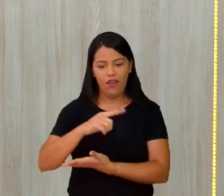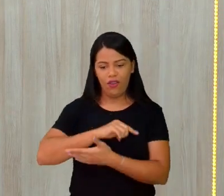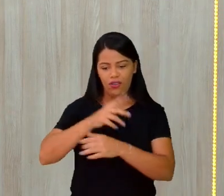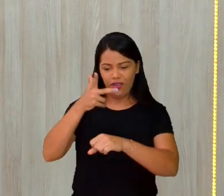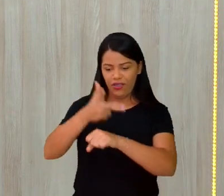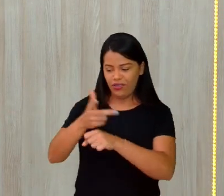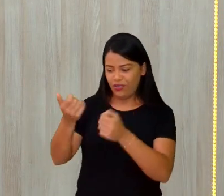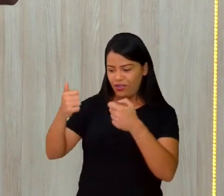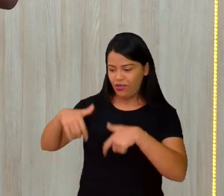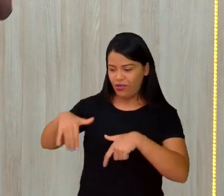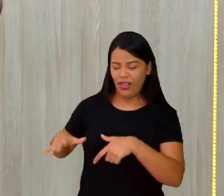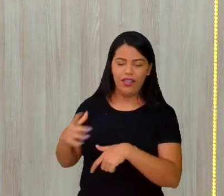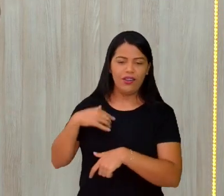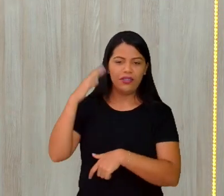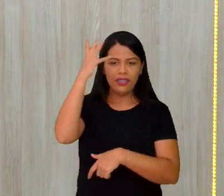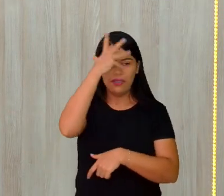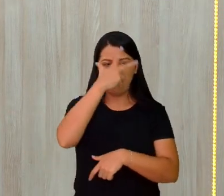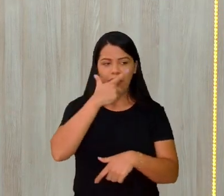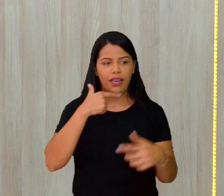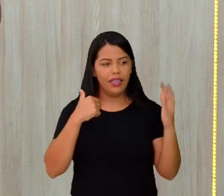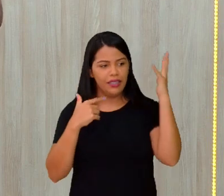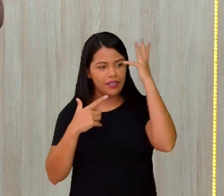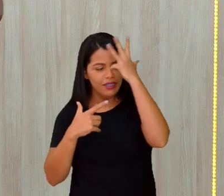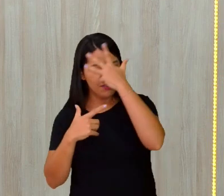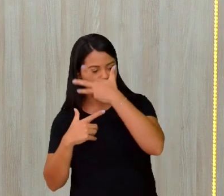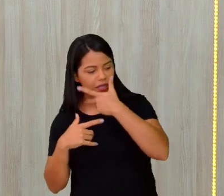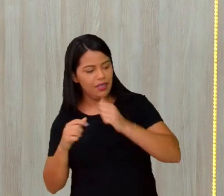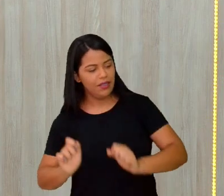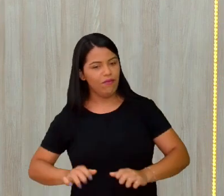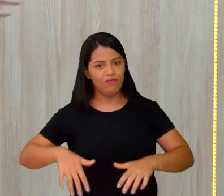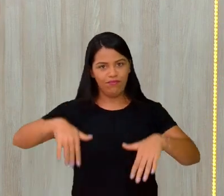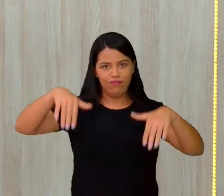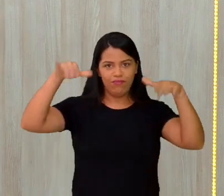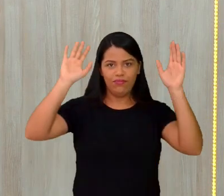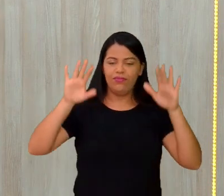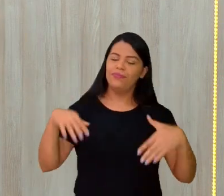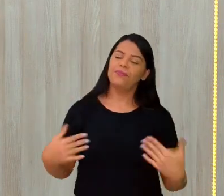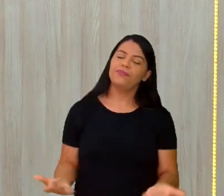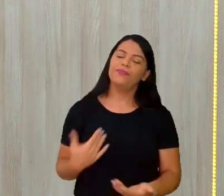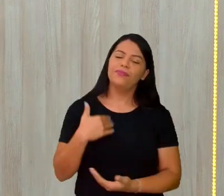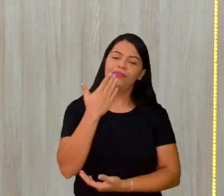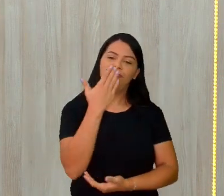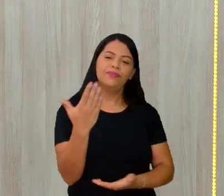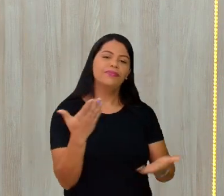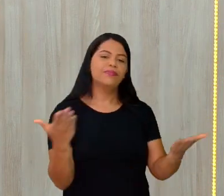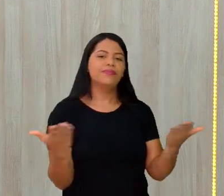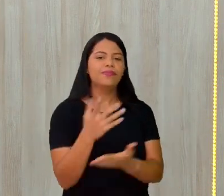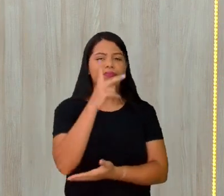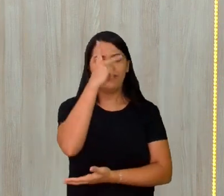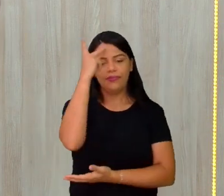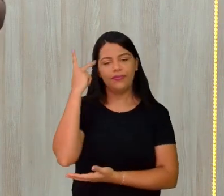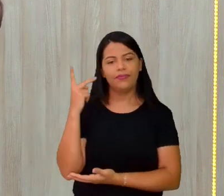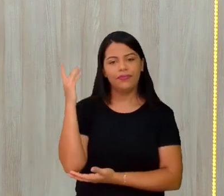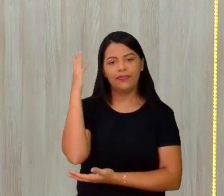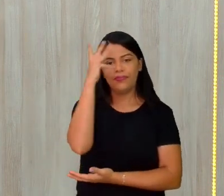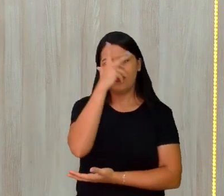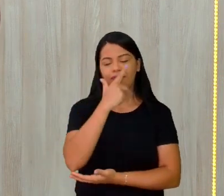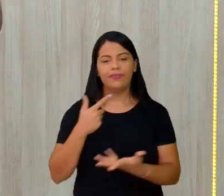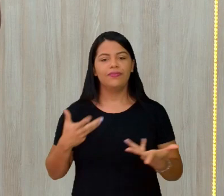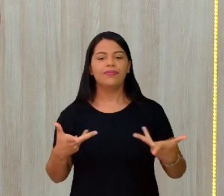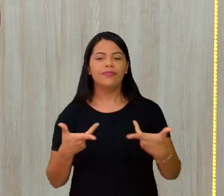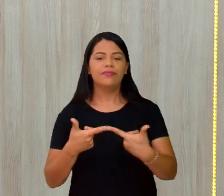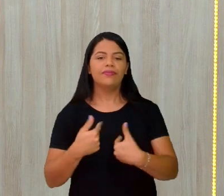estourado. E aí a gente pode perceber a paisagem, como eu estou olhando aqui na minha frente, pessoas lindas e maravilhosas. Pelo olhar,